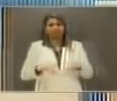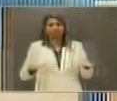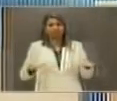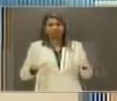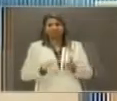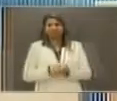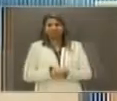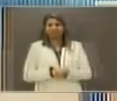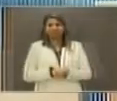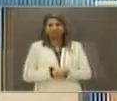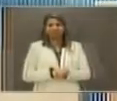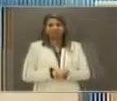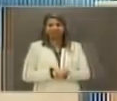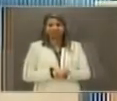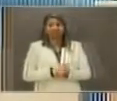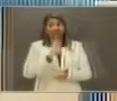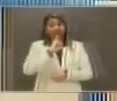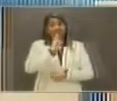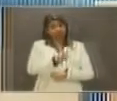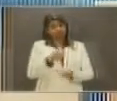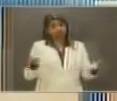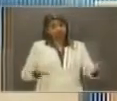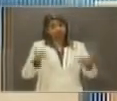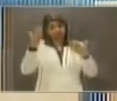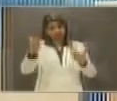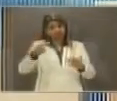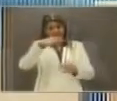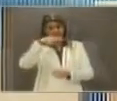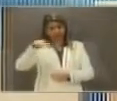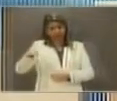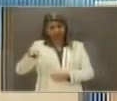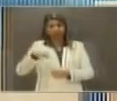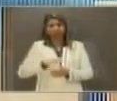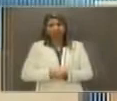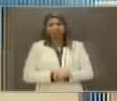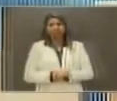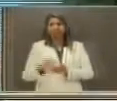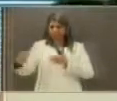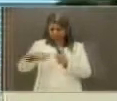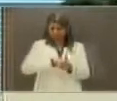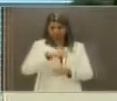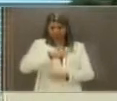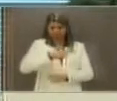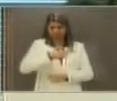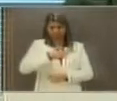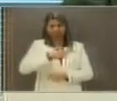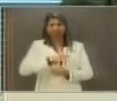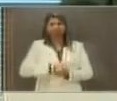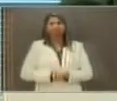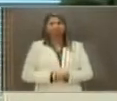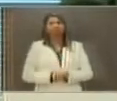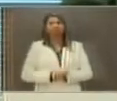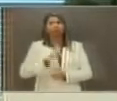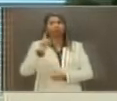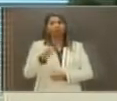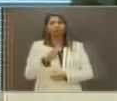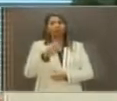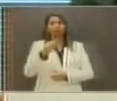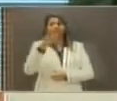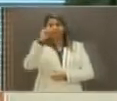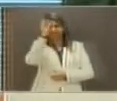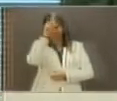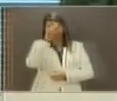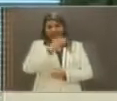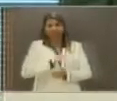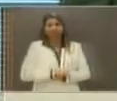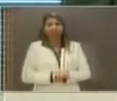a resposta do candidato José Maranhão. É dirigida a mim? Exatamente. 1,30 para a resposta. Eu acho que não